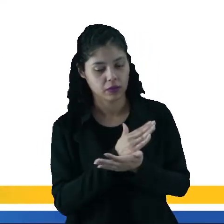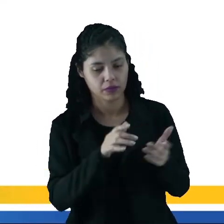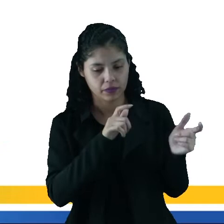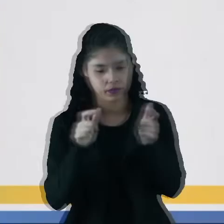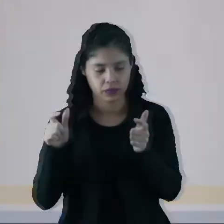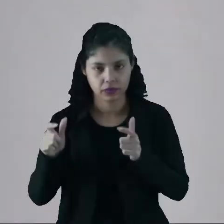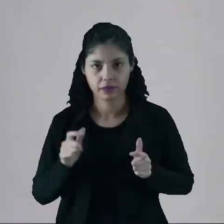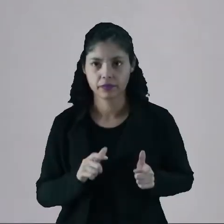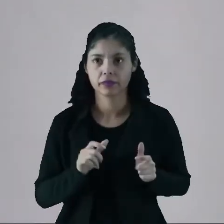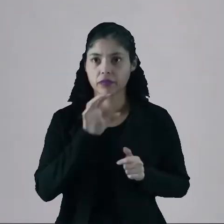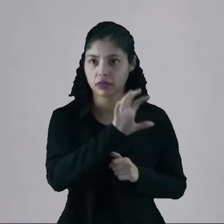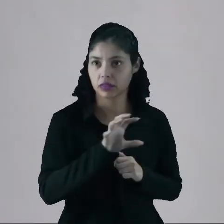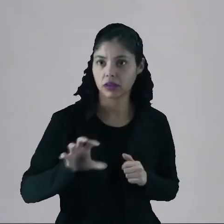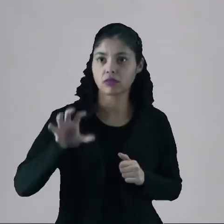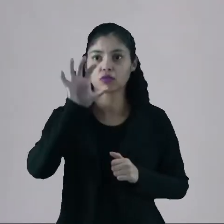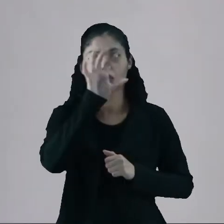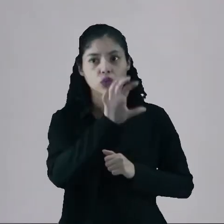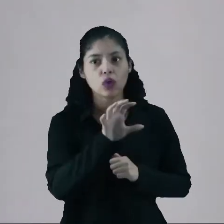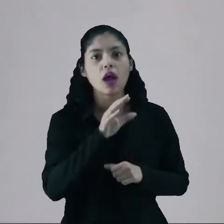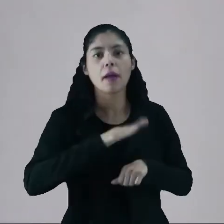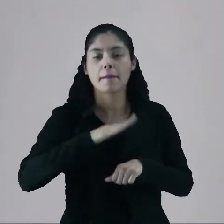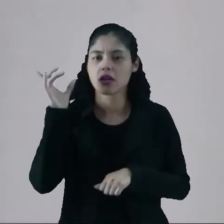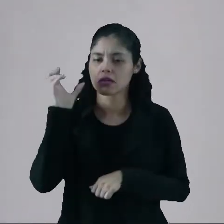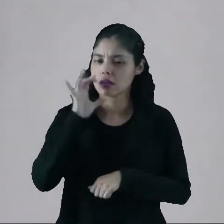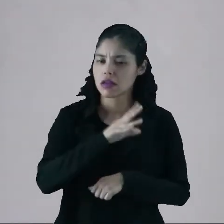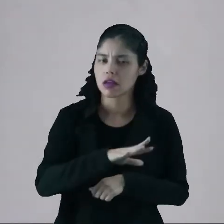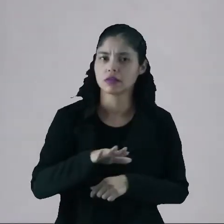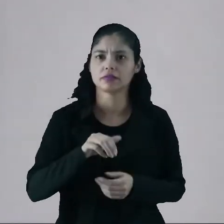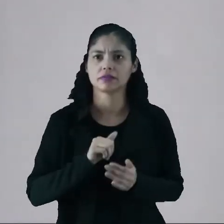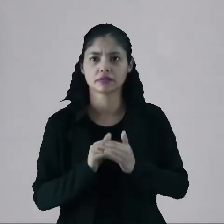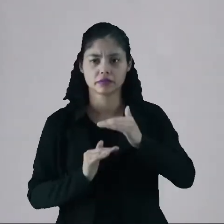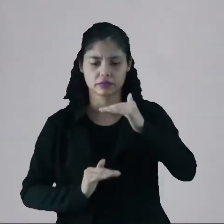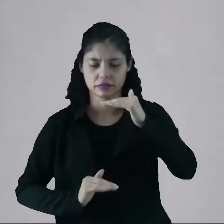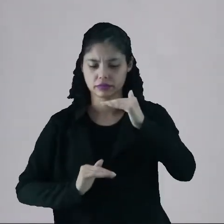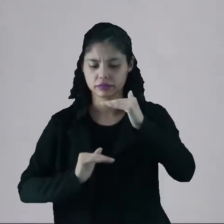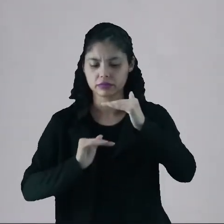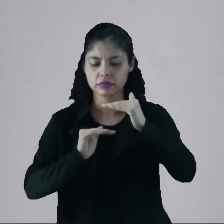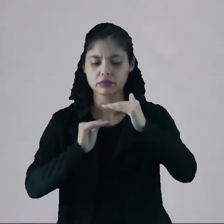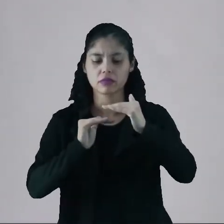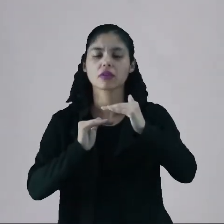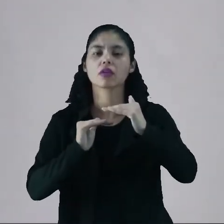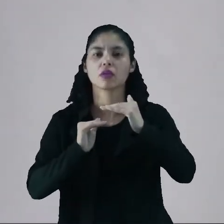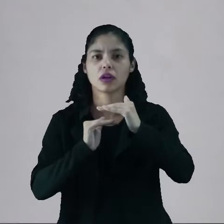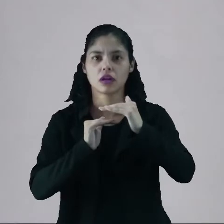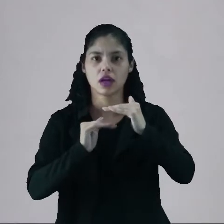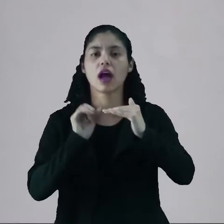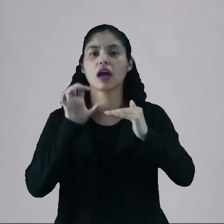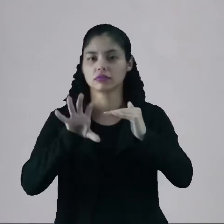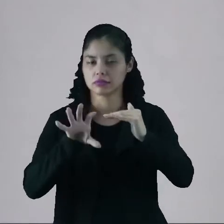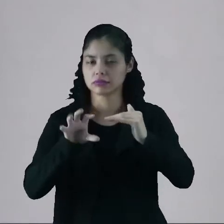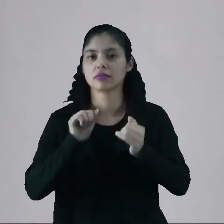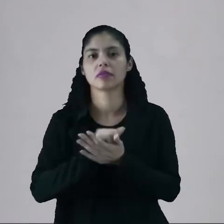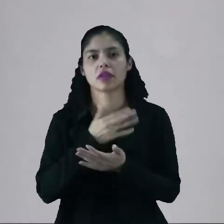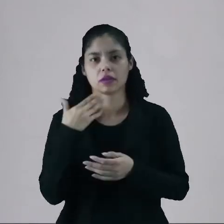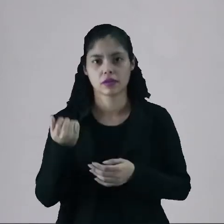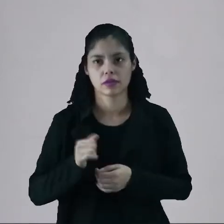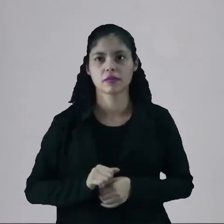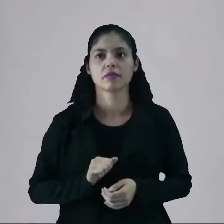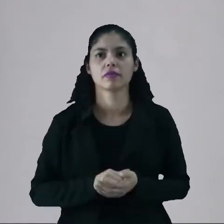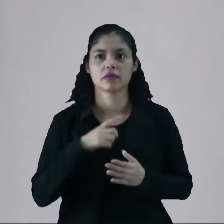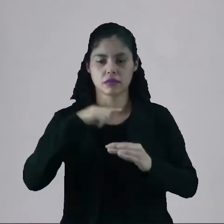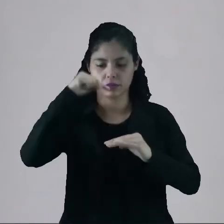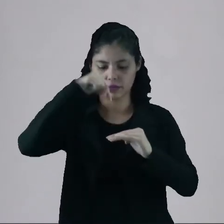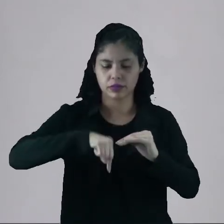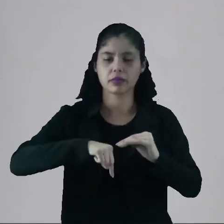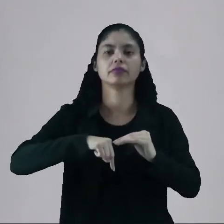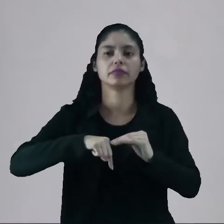lugares as regiões mais quentes estão bem próximo da crosta terrestre. Aí sim, vale a pena você